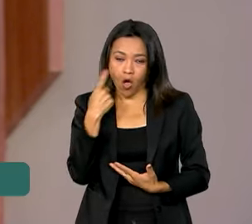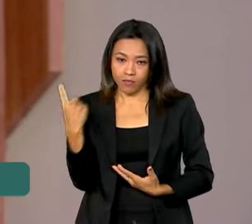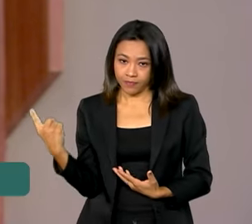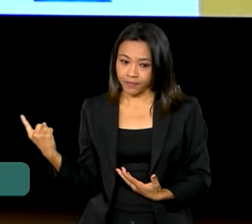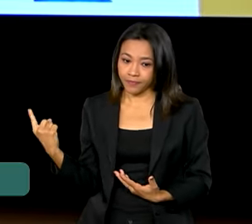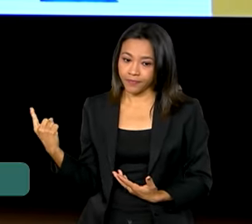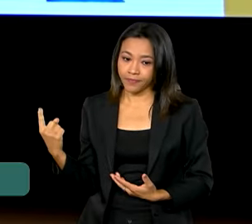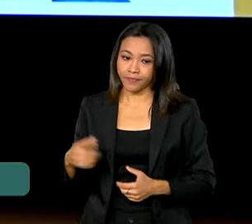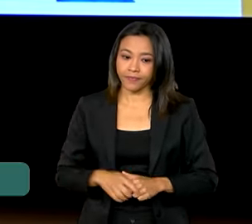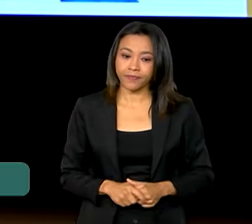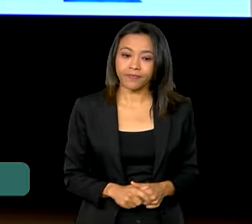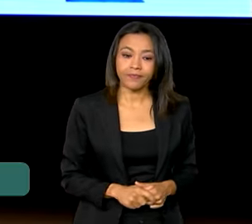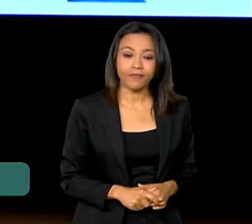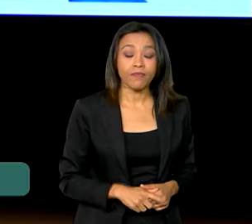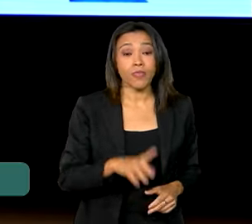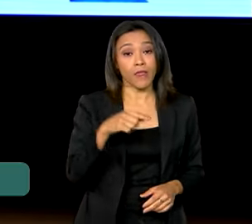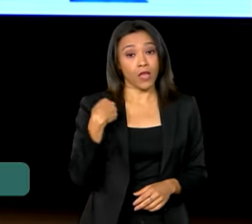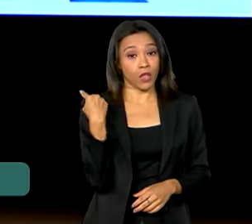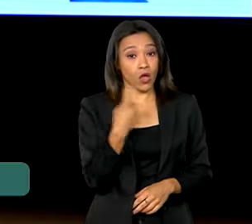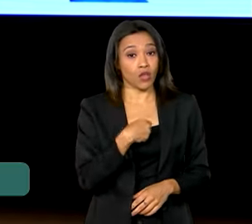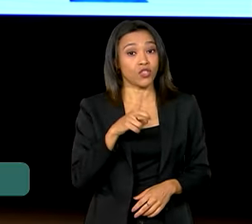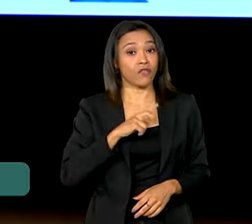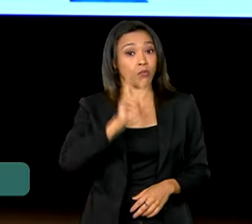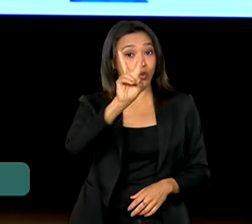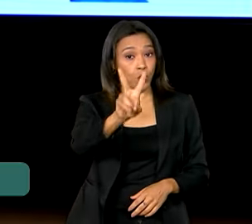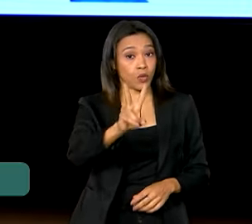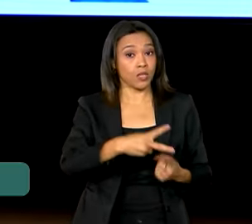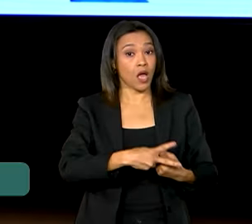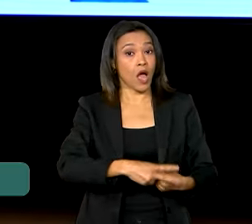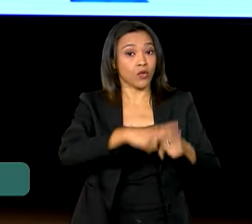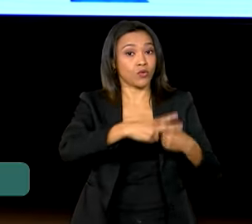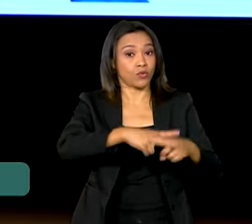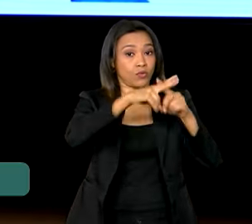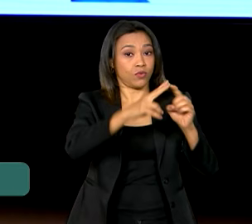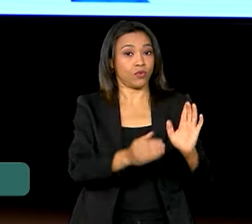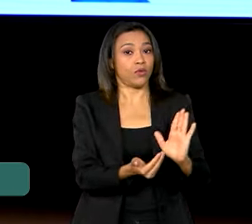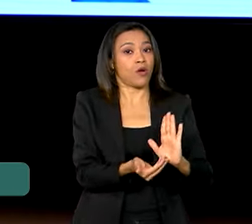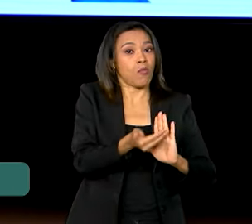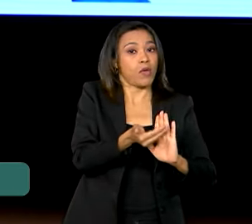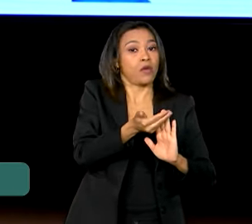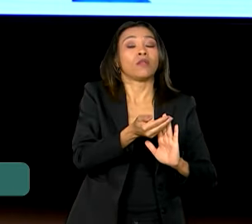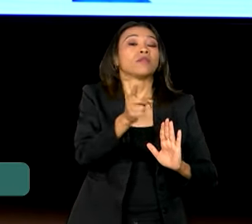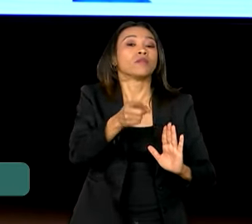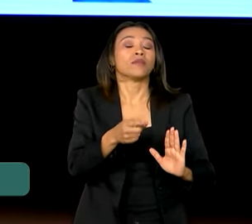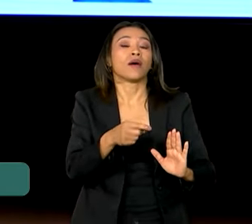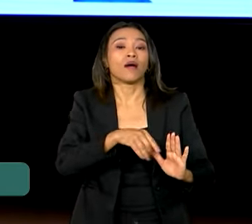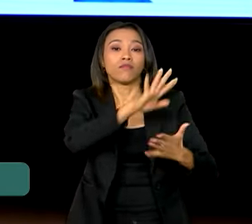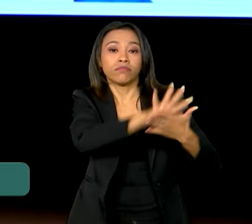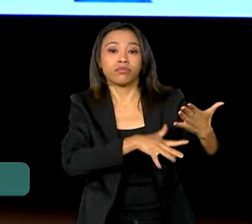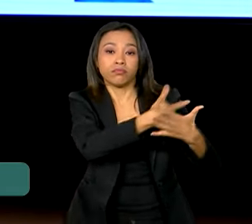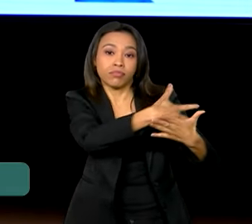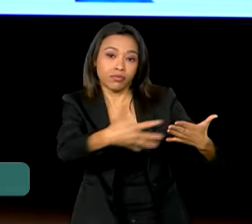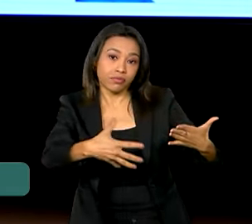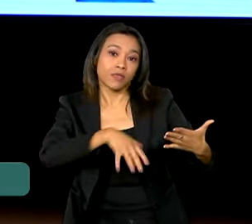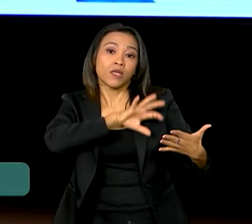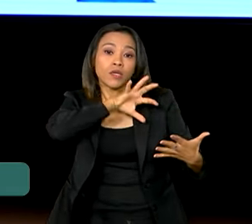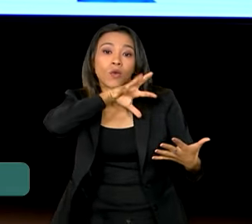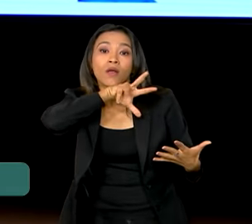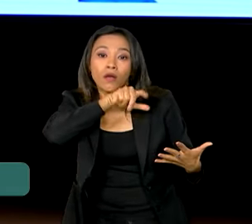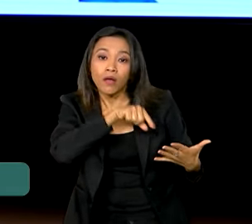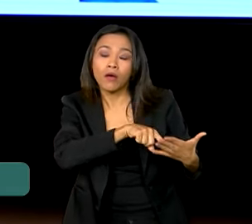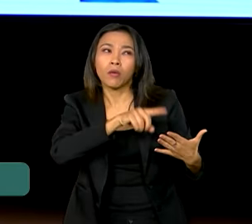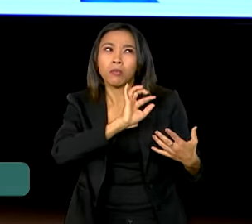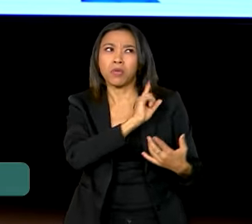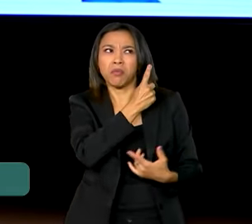Vamos ver. Nós tivemos dois reajustes na tabela do imposto de renda anunciados no primeiro